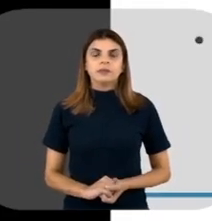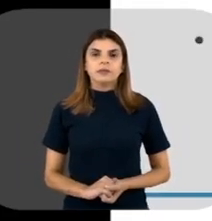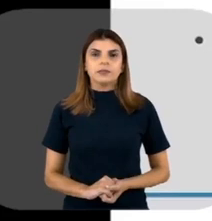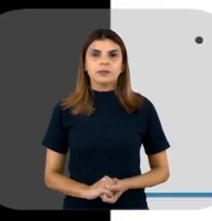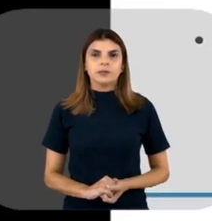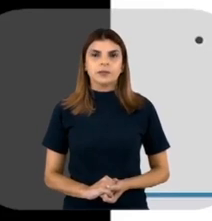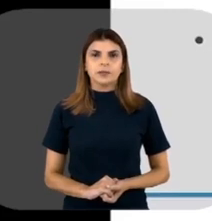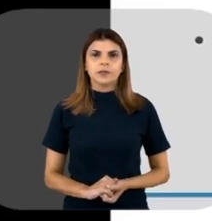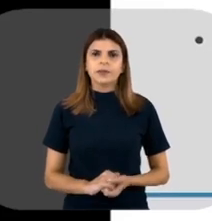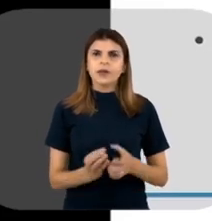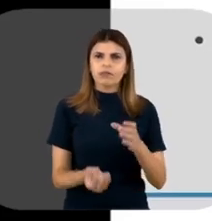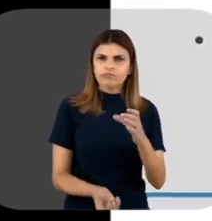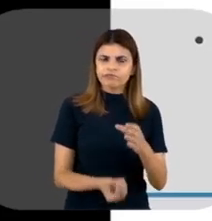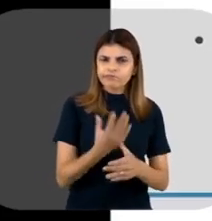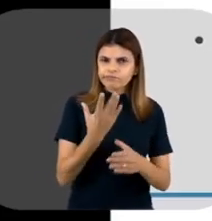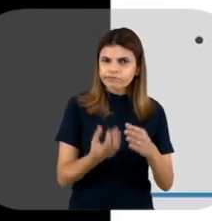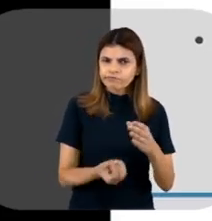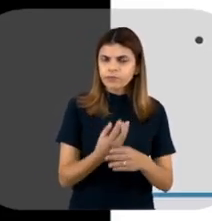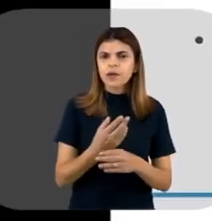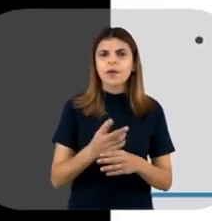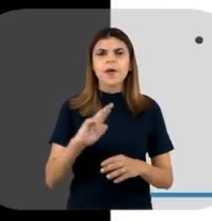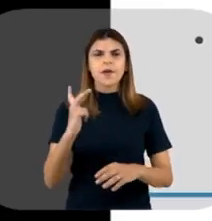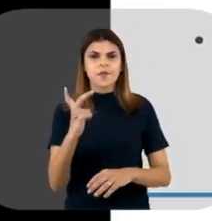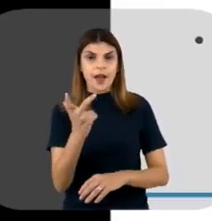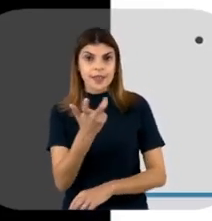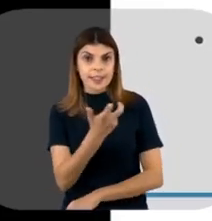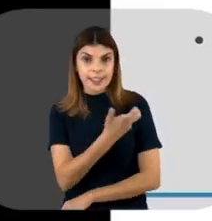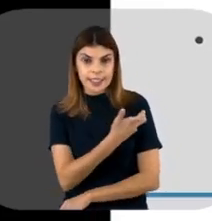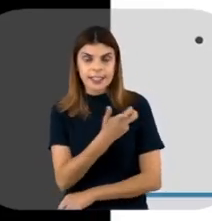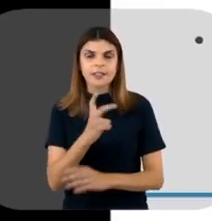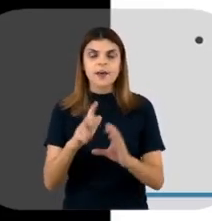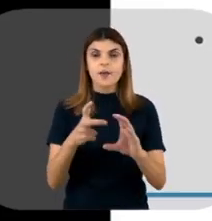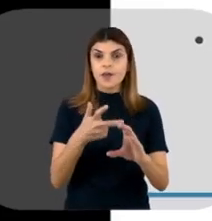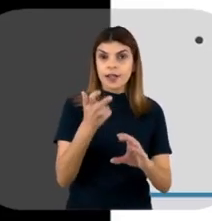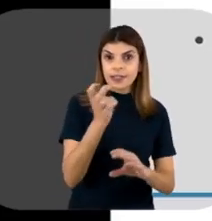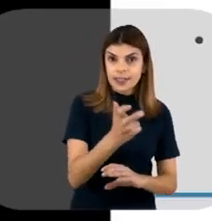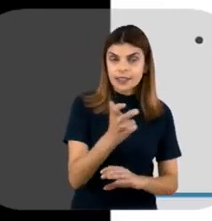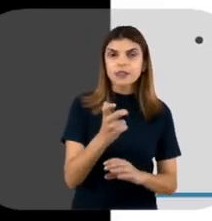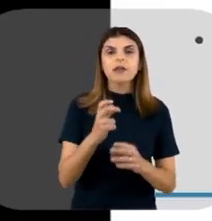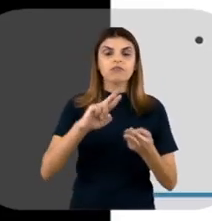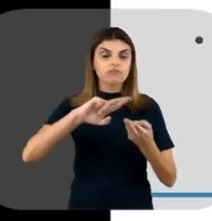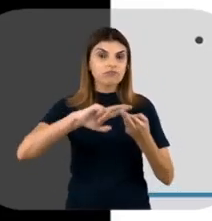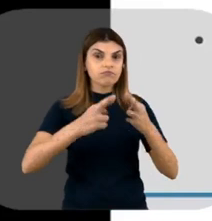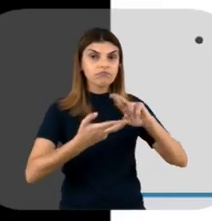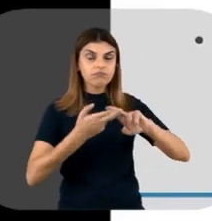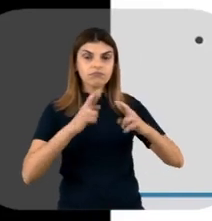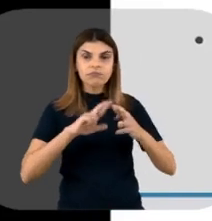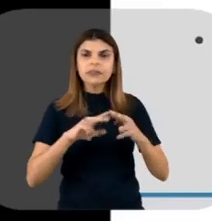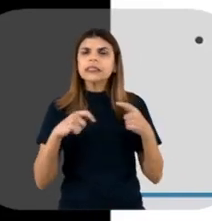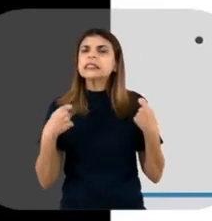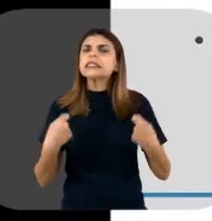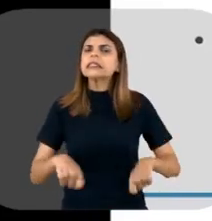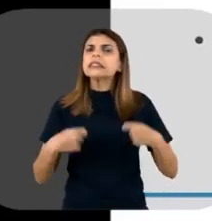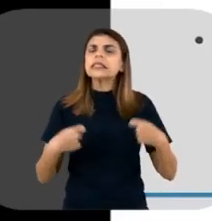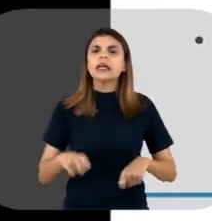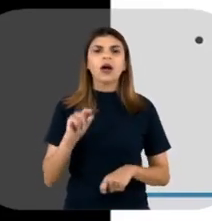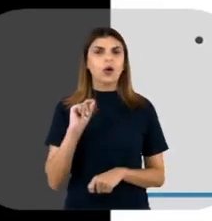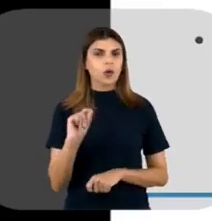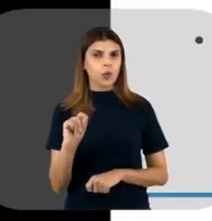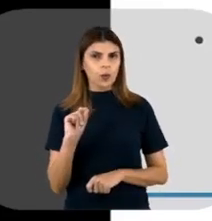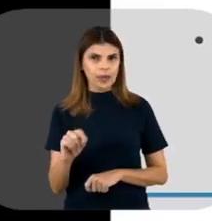Então, para produzir um biofármaco, uma vacina, a partir da tecnologia do DNA recombinante, o que é necessário, né?